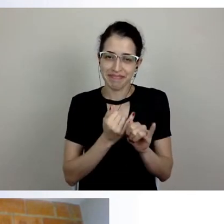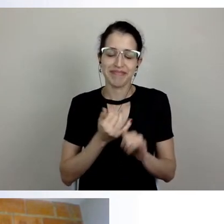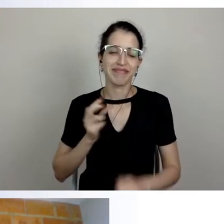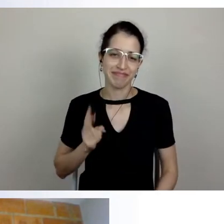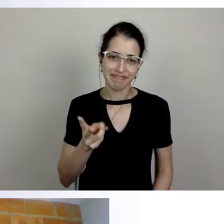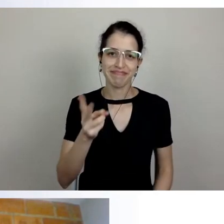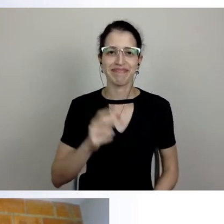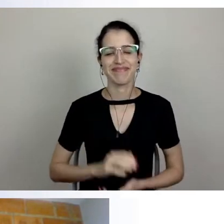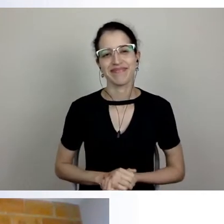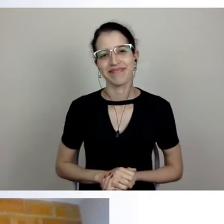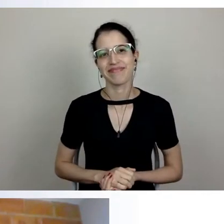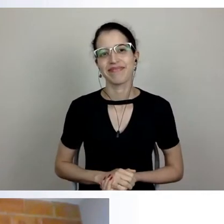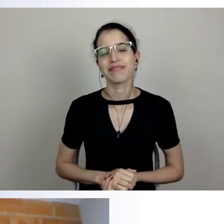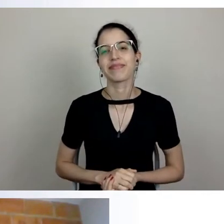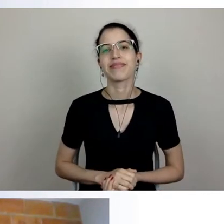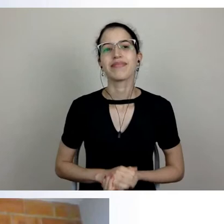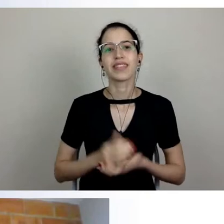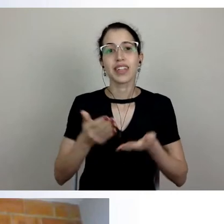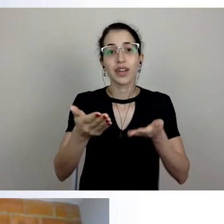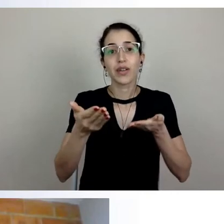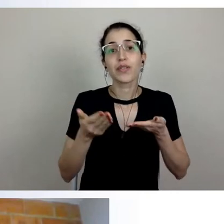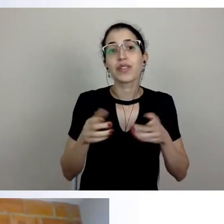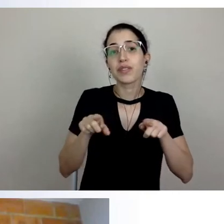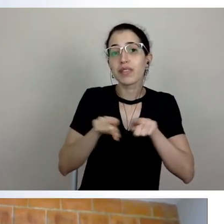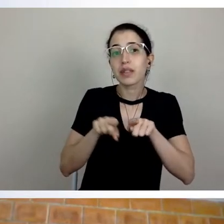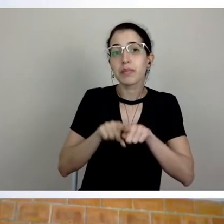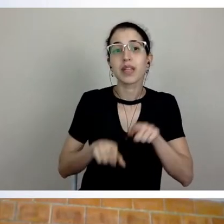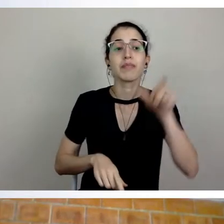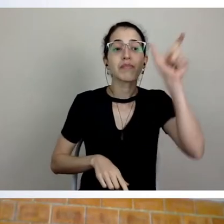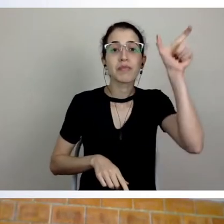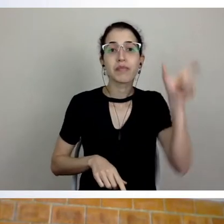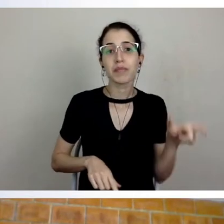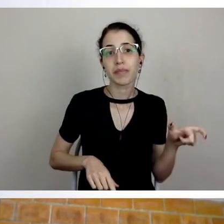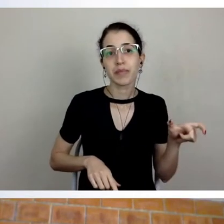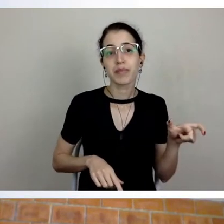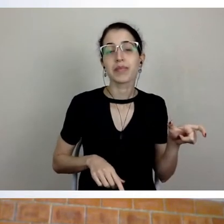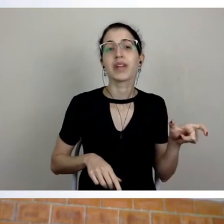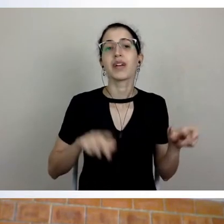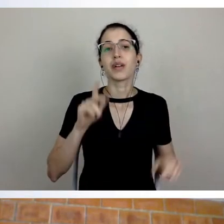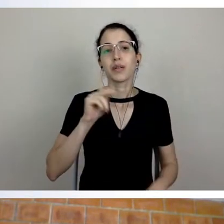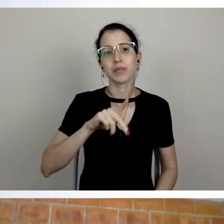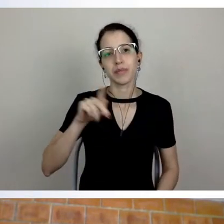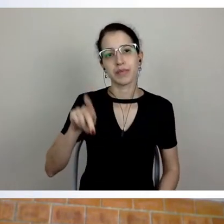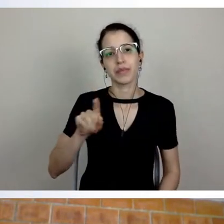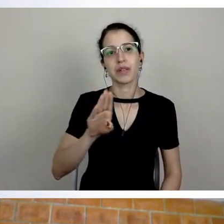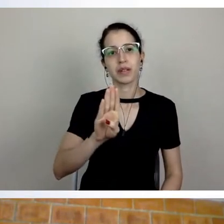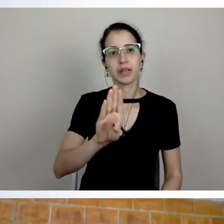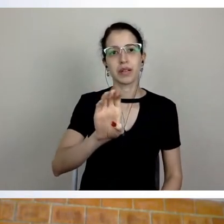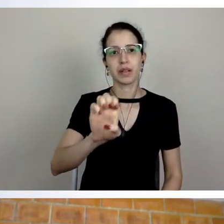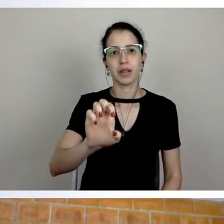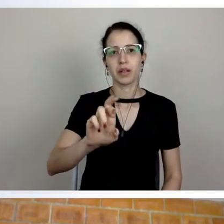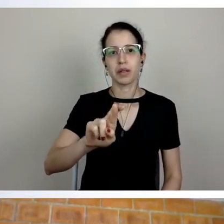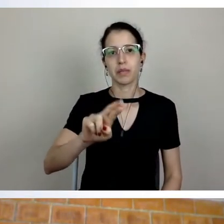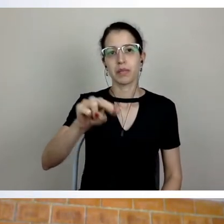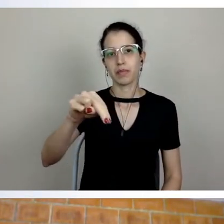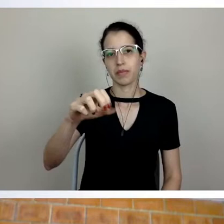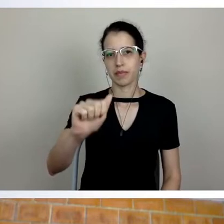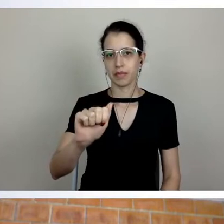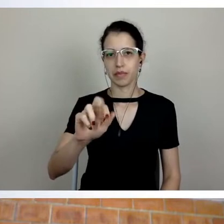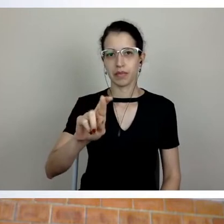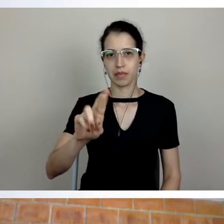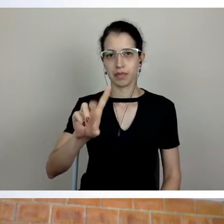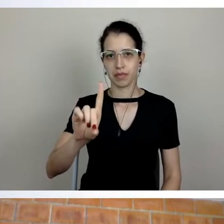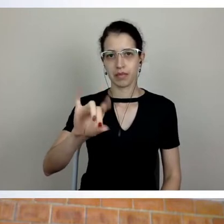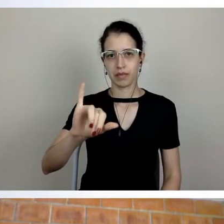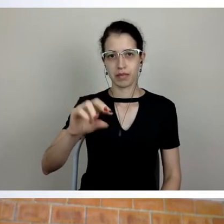Convido também o professor Bernardino, o professor Bernardino Geraldo Alves Souto, que é a professora Jesus, eu a apresentei como vice